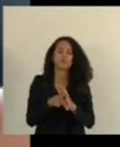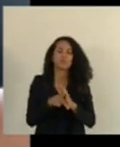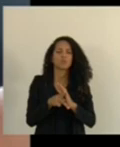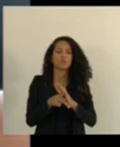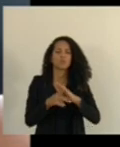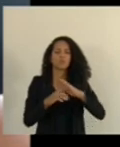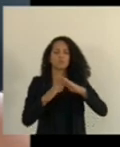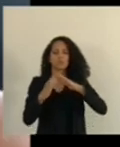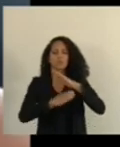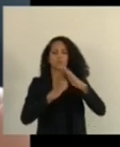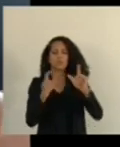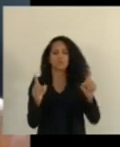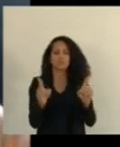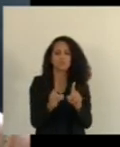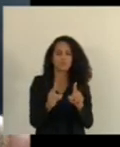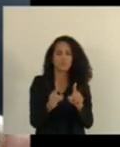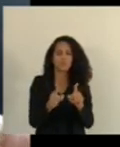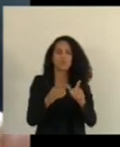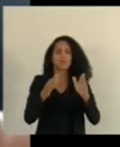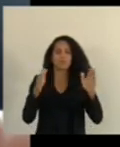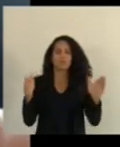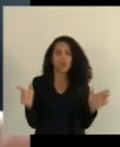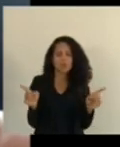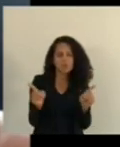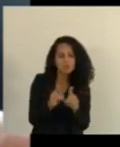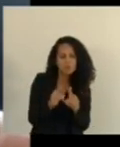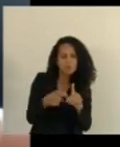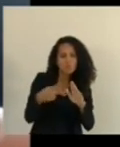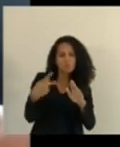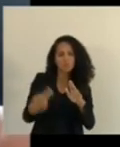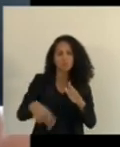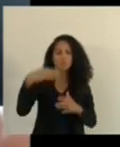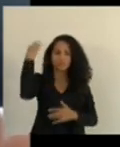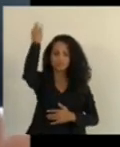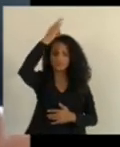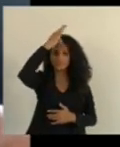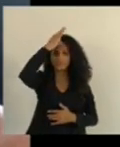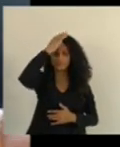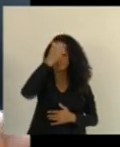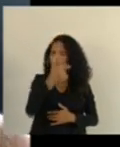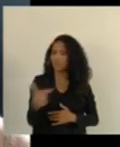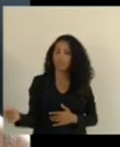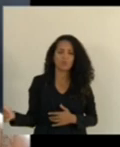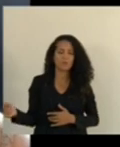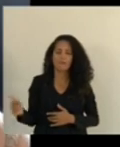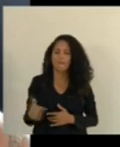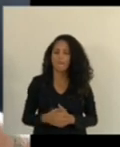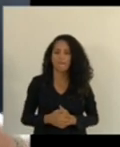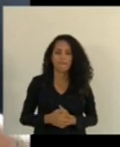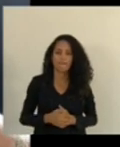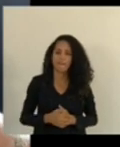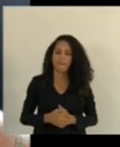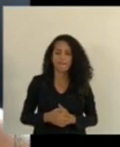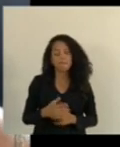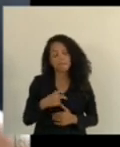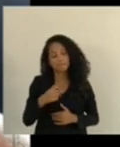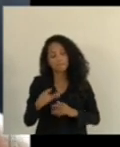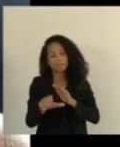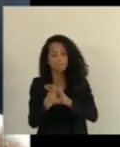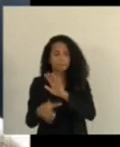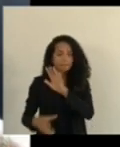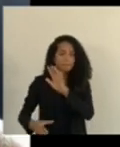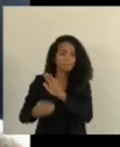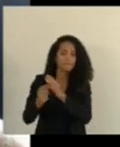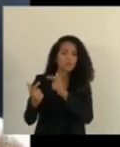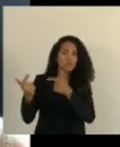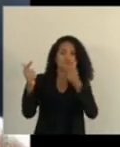e médias e microempresas aqui do Estado do Espírito Santo como vai acontecer como lei complementar em todos